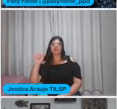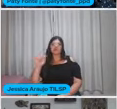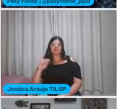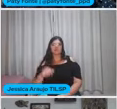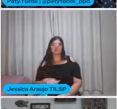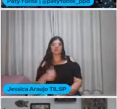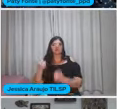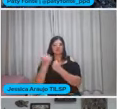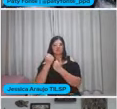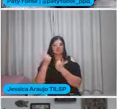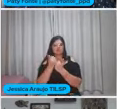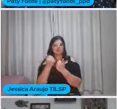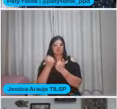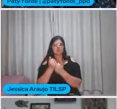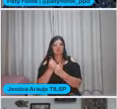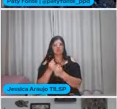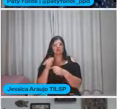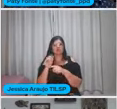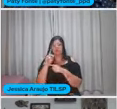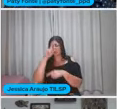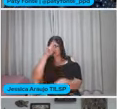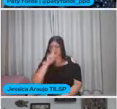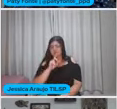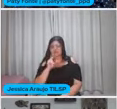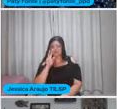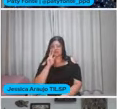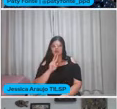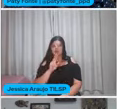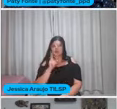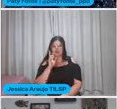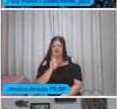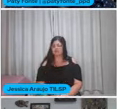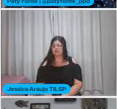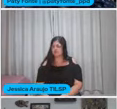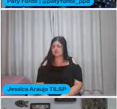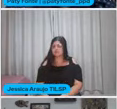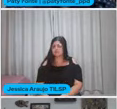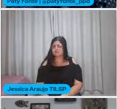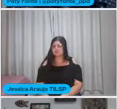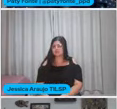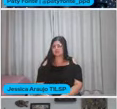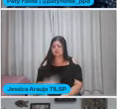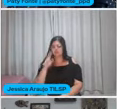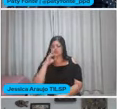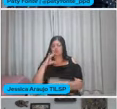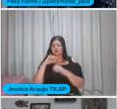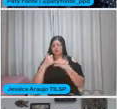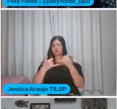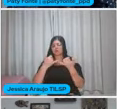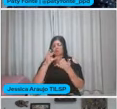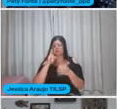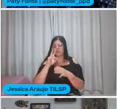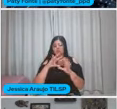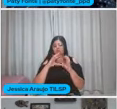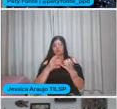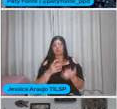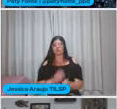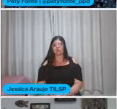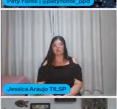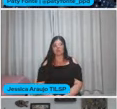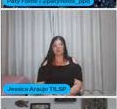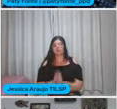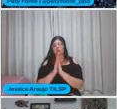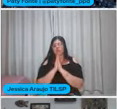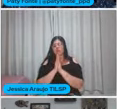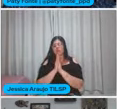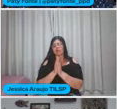Tem aí Uma vinheta Uma imagem Pra gente falar desse povo Pra esse povo Que vem ao Congresso Brincar Em Mangaratiba Se tiver Coloca aí